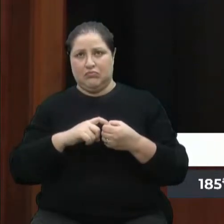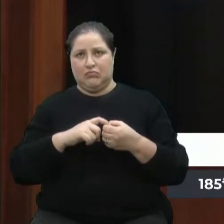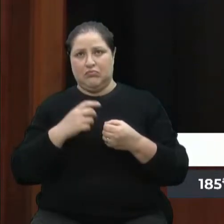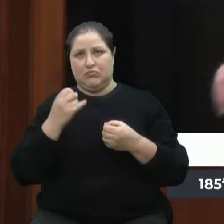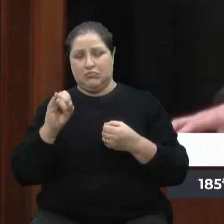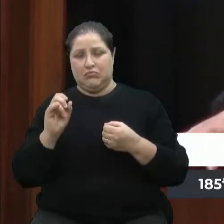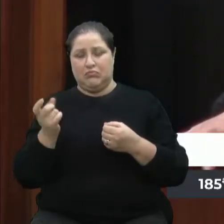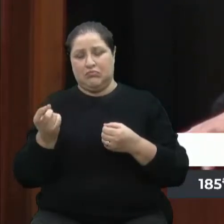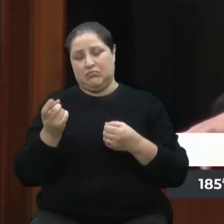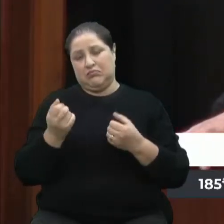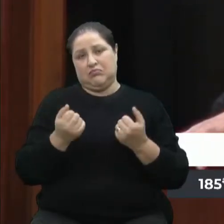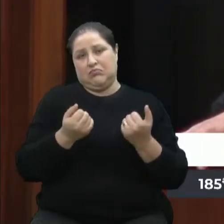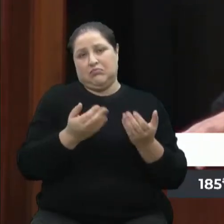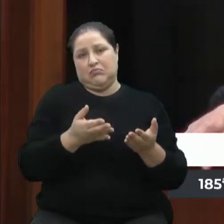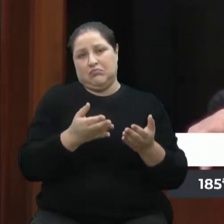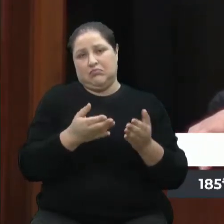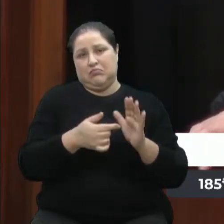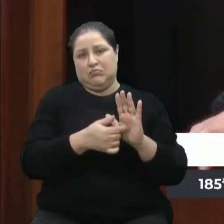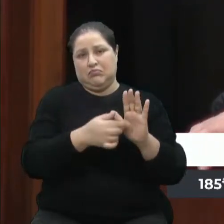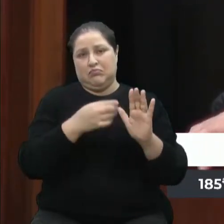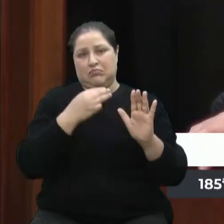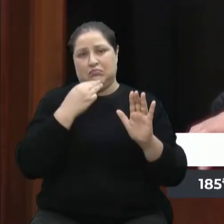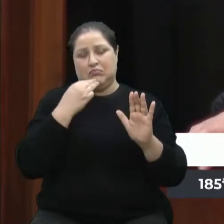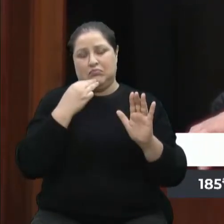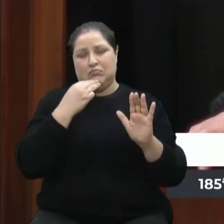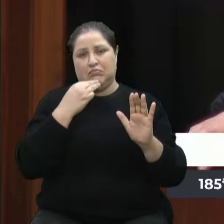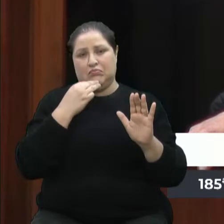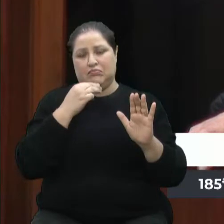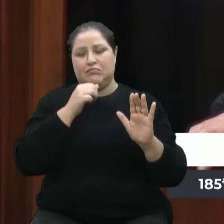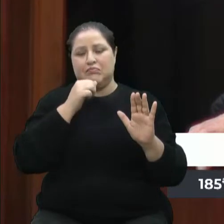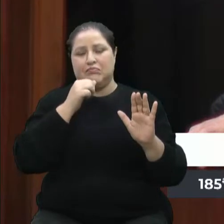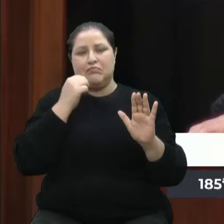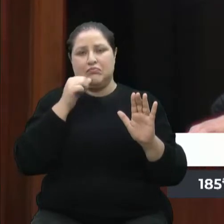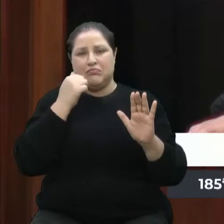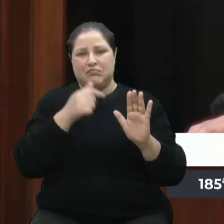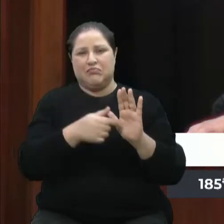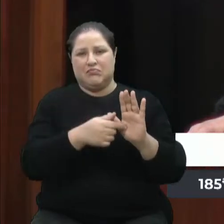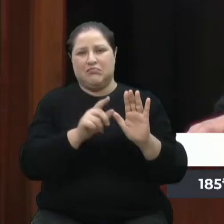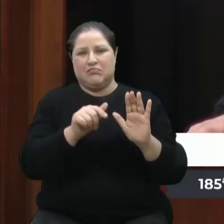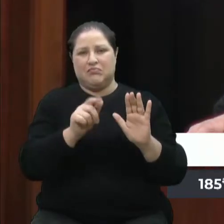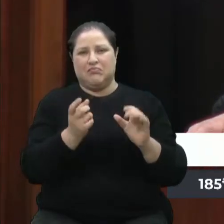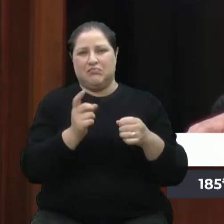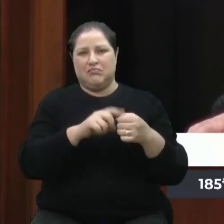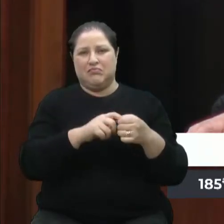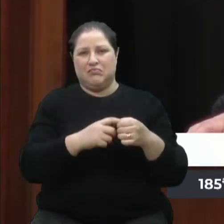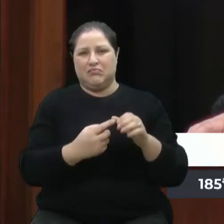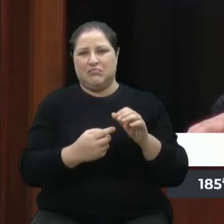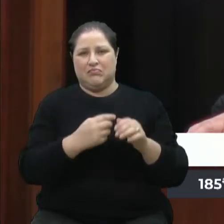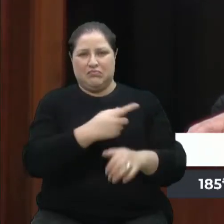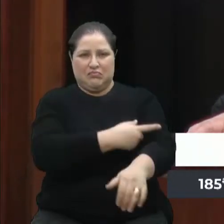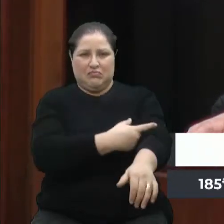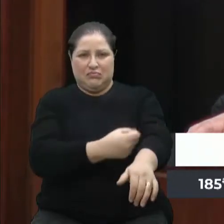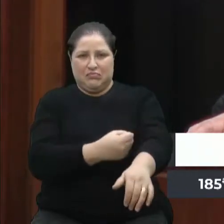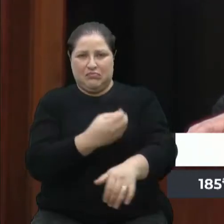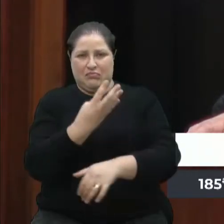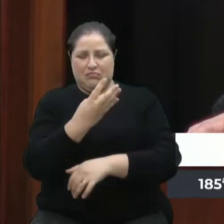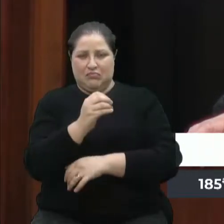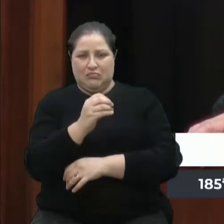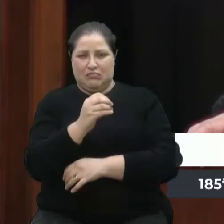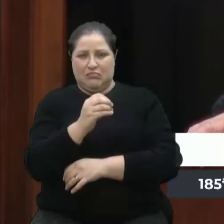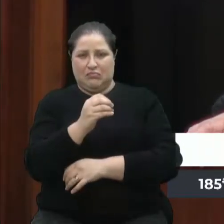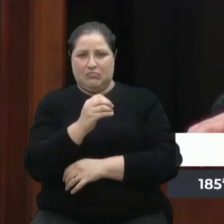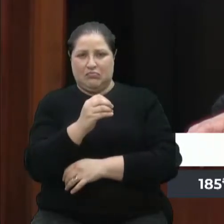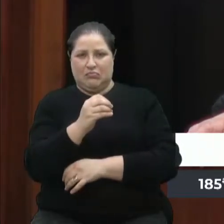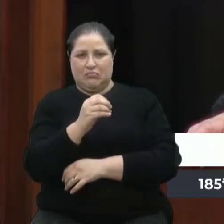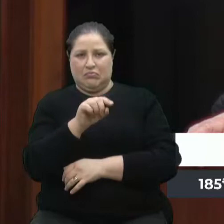400 exames, mais ou menos, para a população, é dinheiro público. Agora, o governador, ele gravou um vídeo tentando